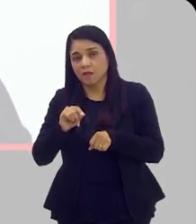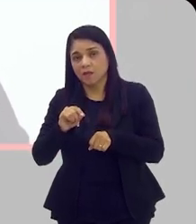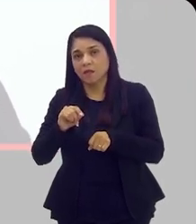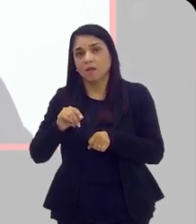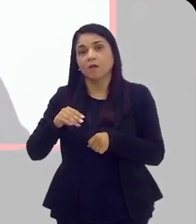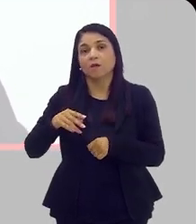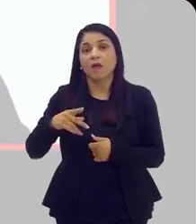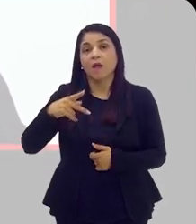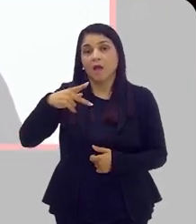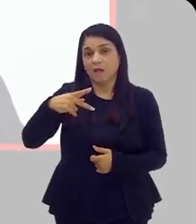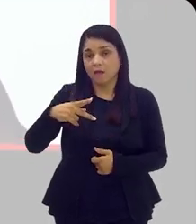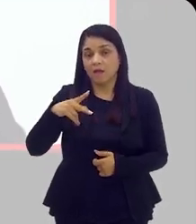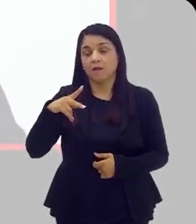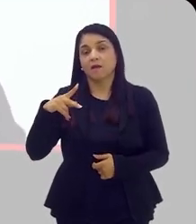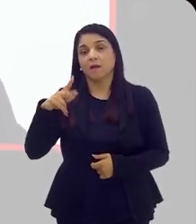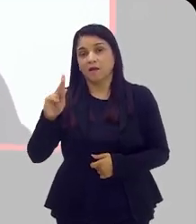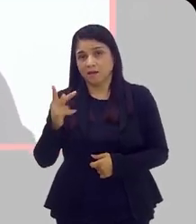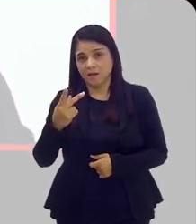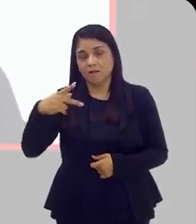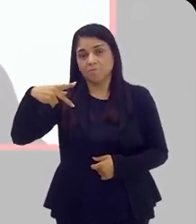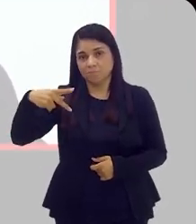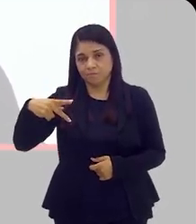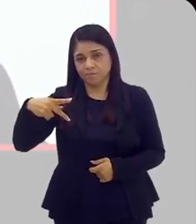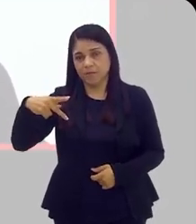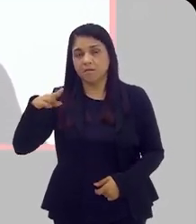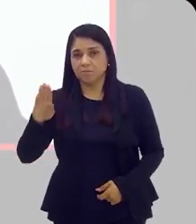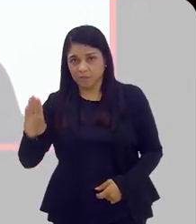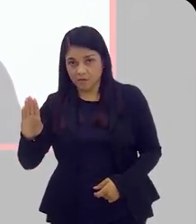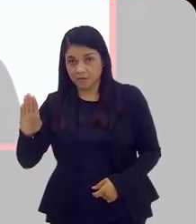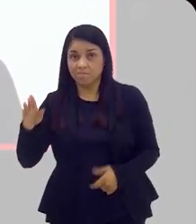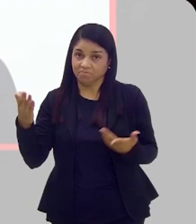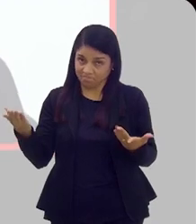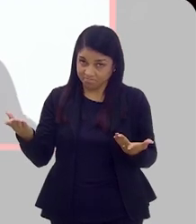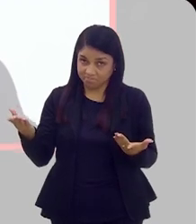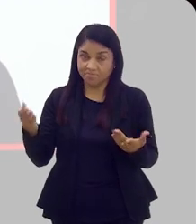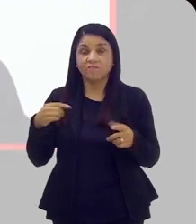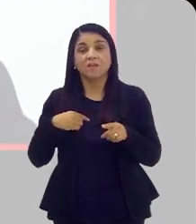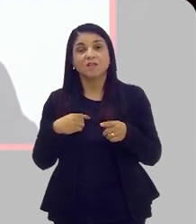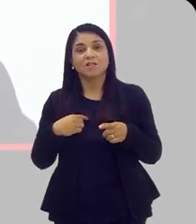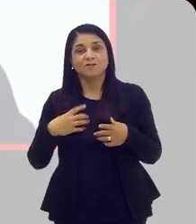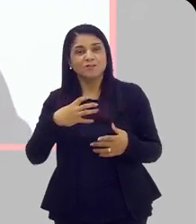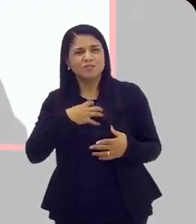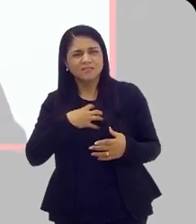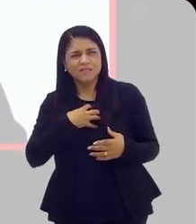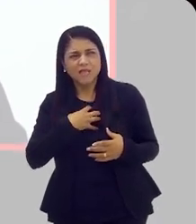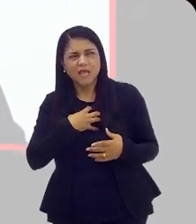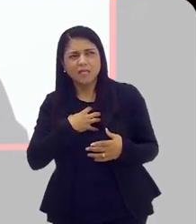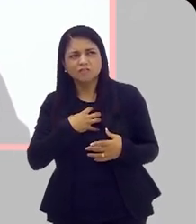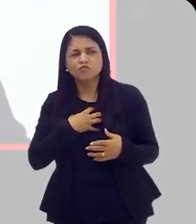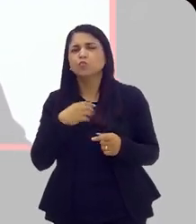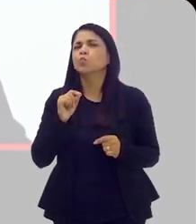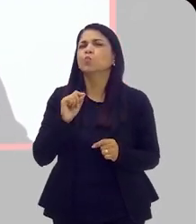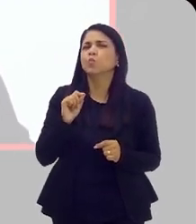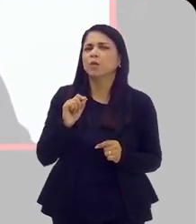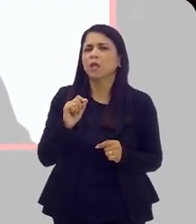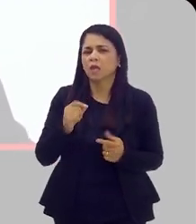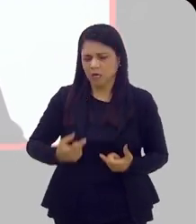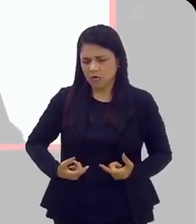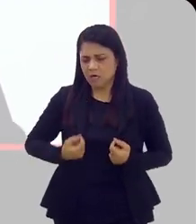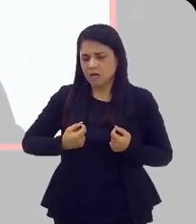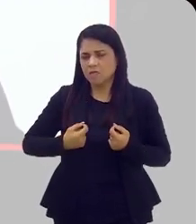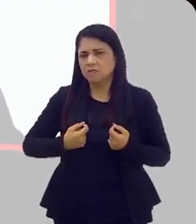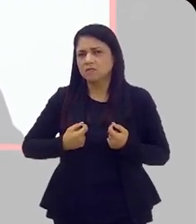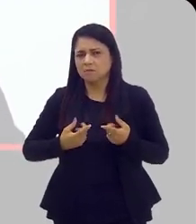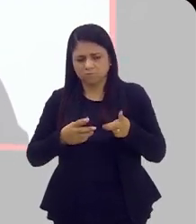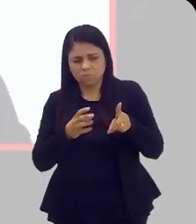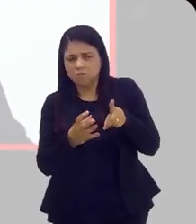hiperplasia prostática benigna, o famoso HPB. E aí, os sintomas muito relacionados, né? Que todo mundo perguntar, quais são os sintomas do